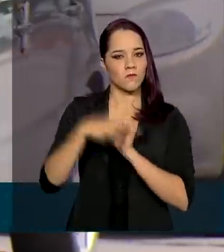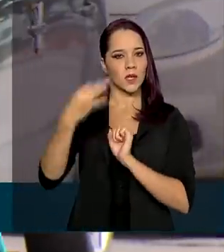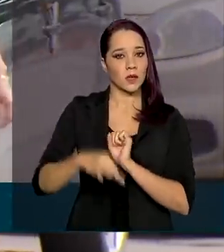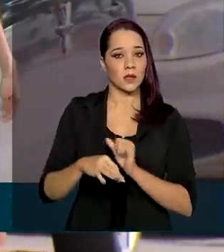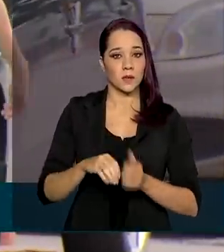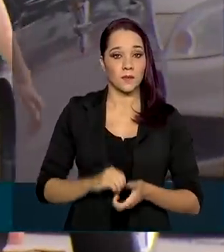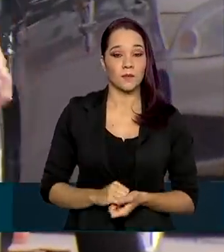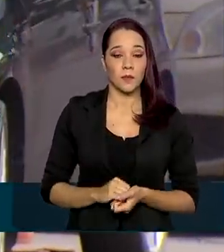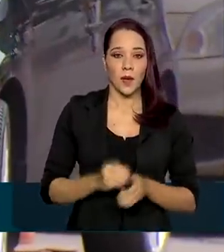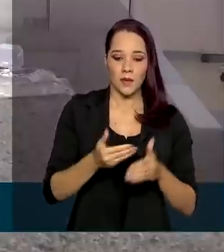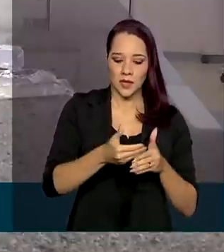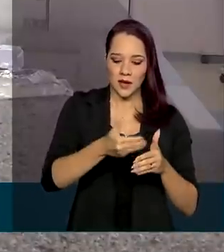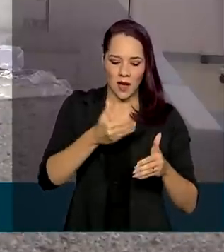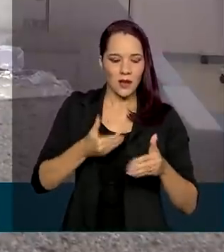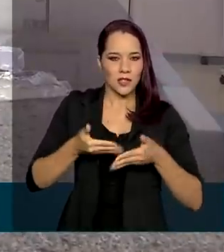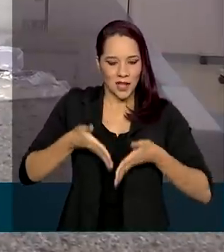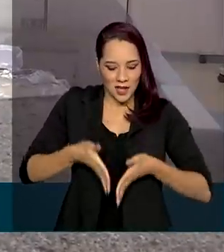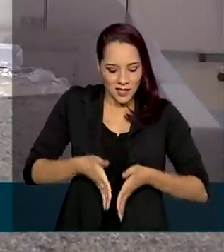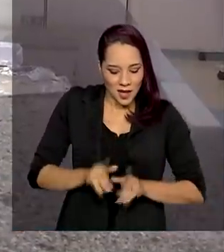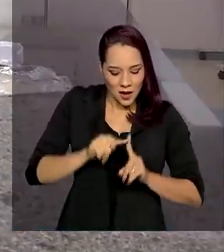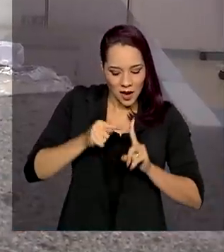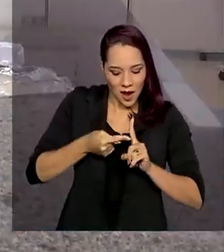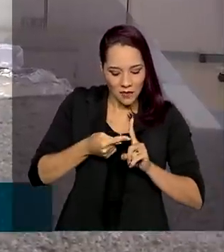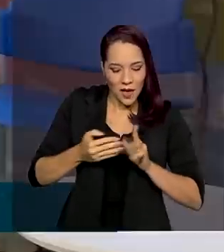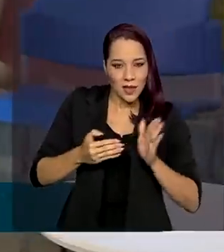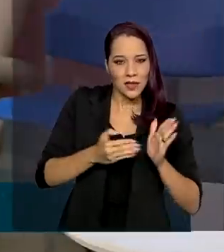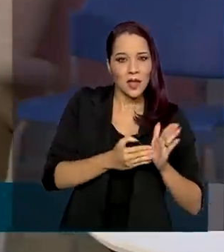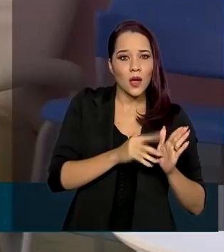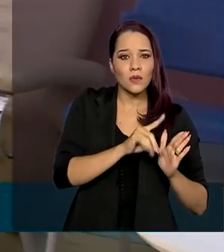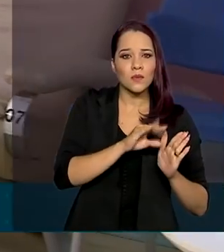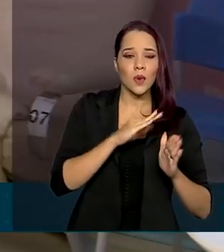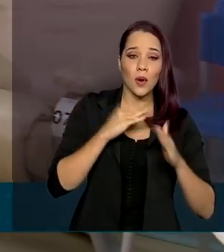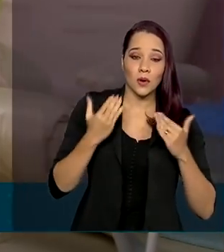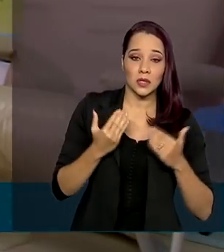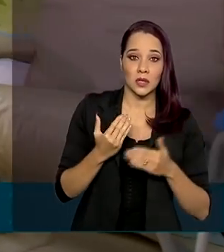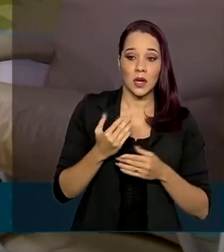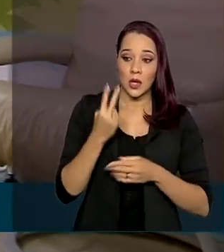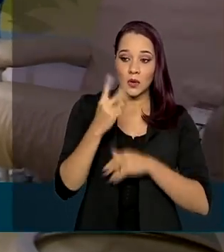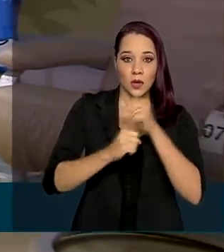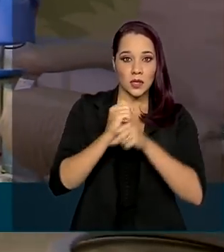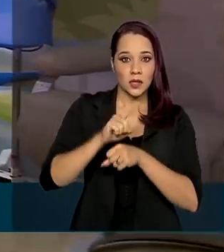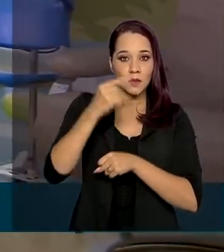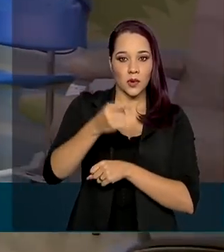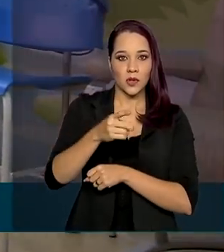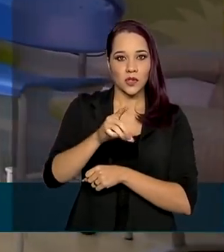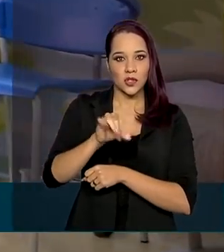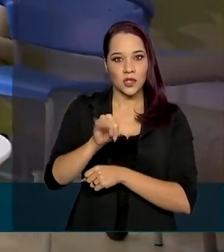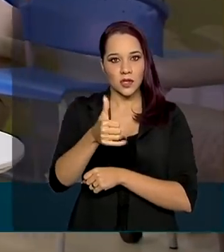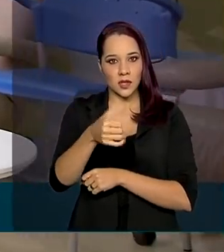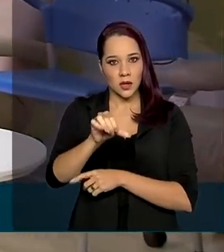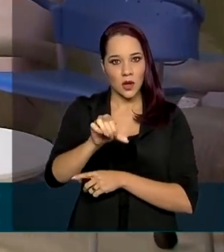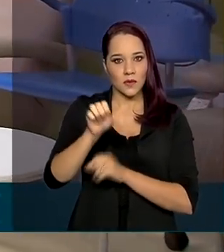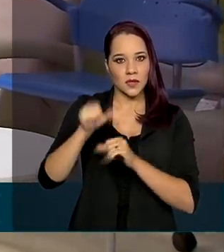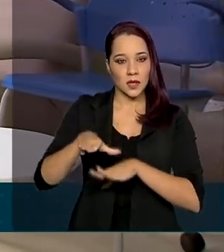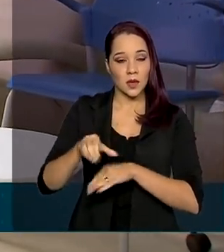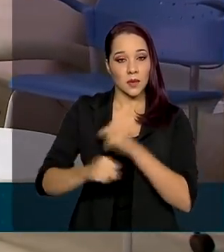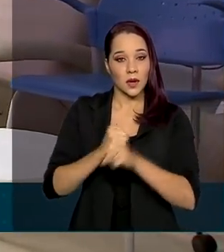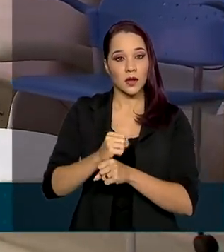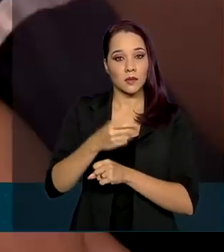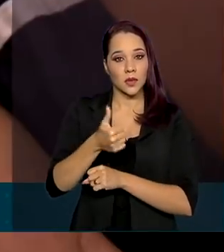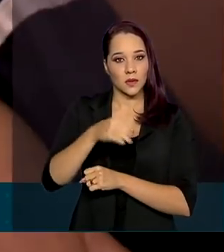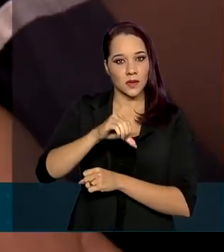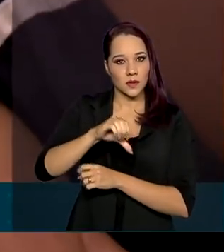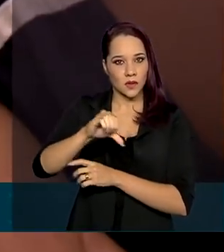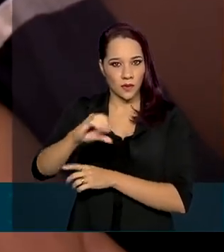desde antes do nascimento até o último dia de vida. Dois anos depois, no dia 19 de setembro de 1990,